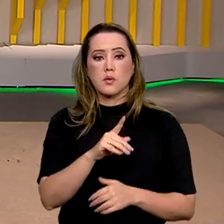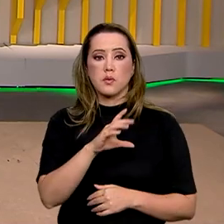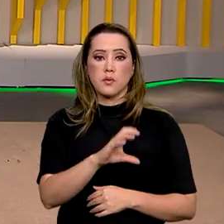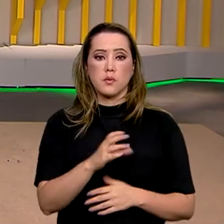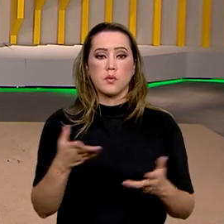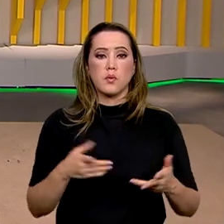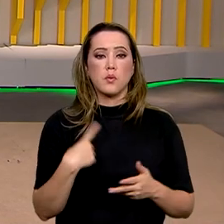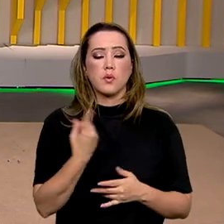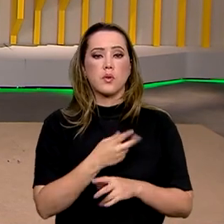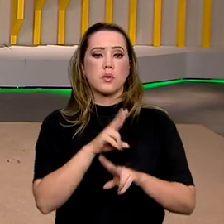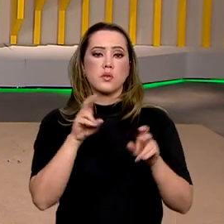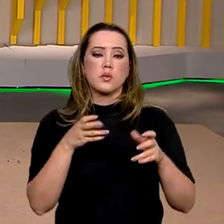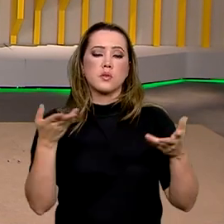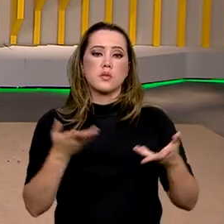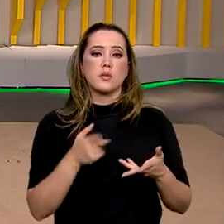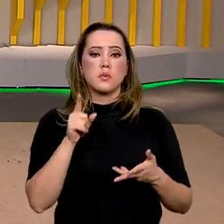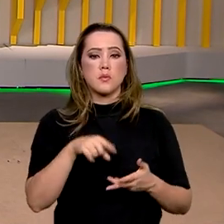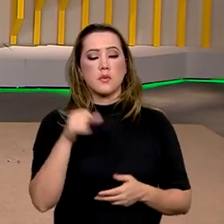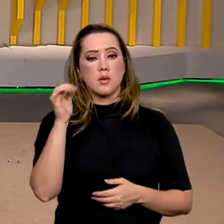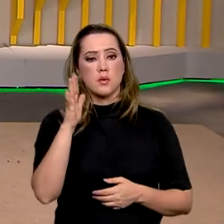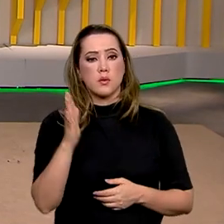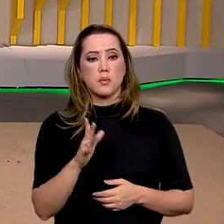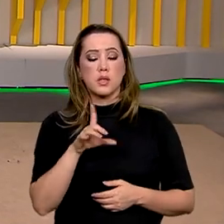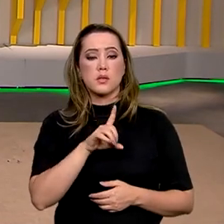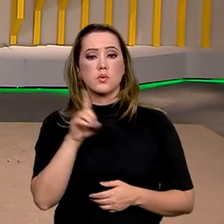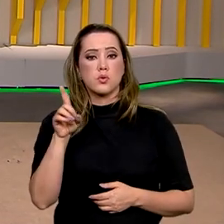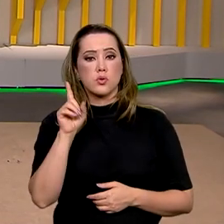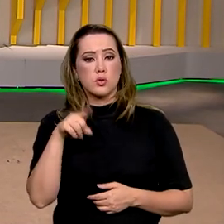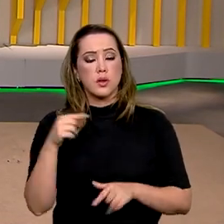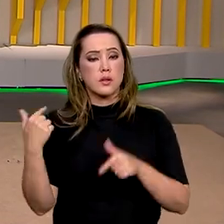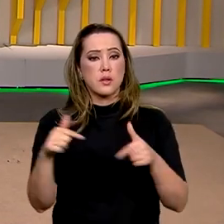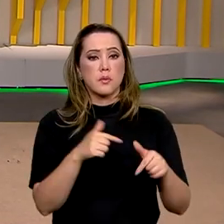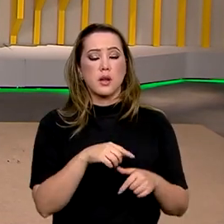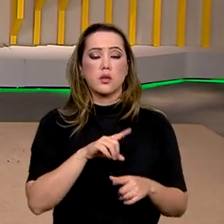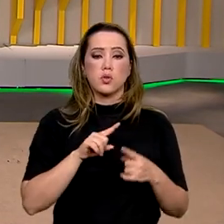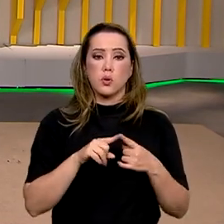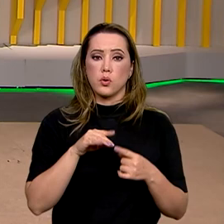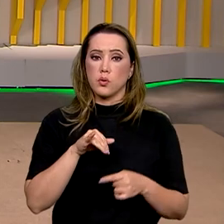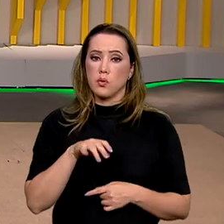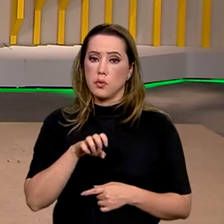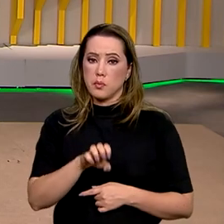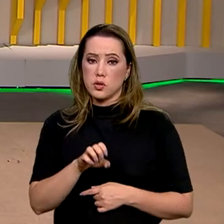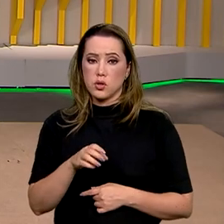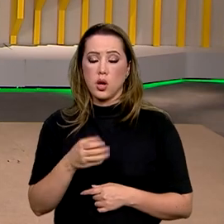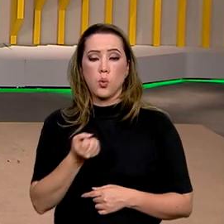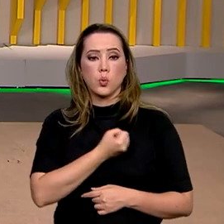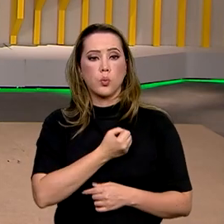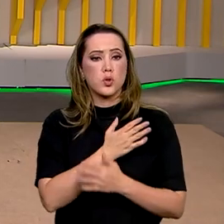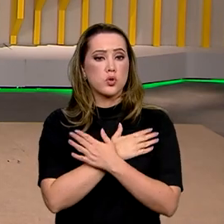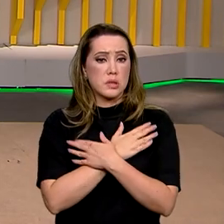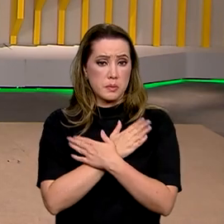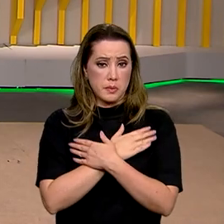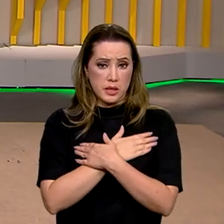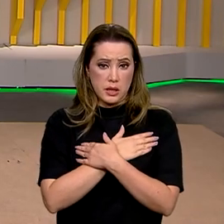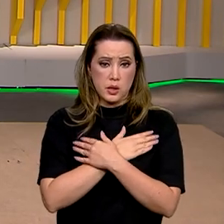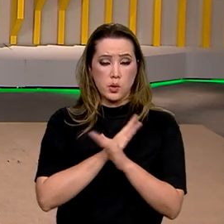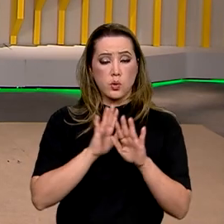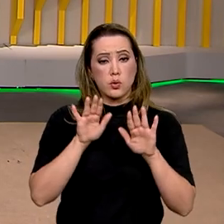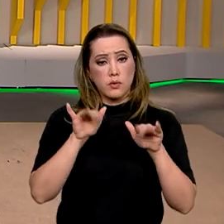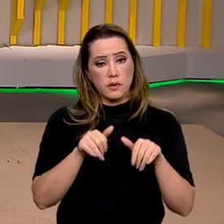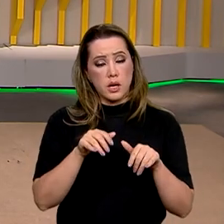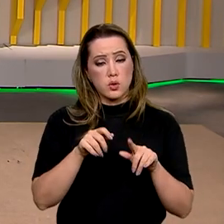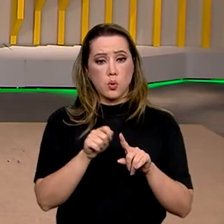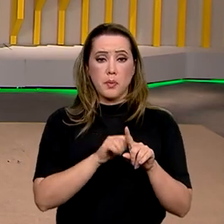E agora o nosso assunto aqui no Brasil em Dia é emprego. Segundo o IBGE, o nível de desemprego no trimestre encerrado em